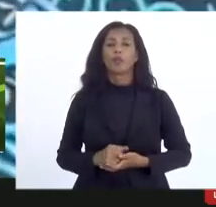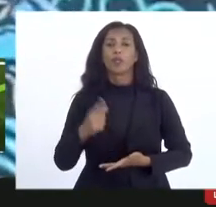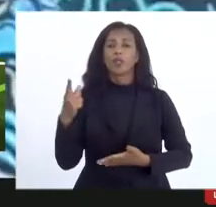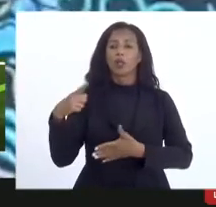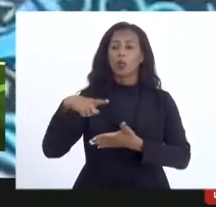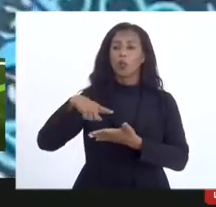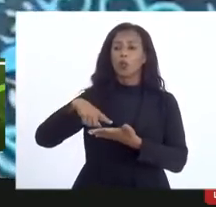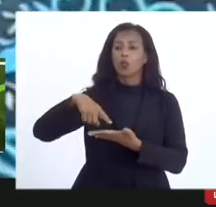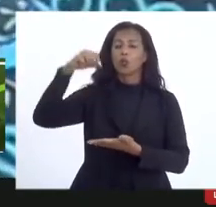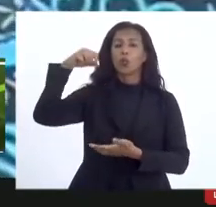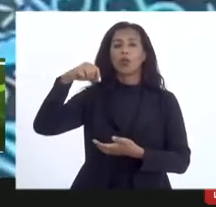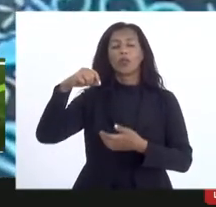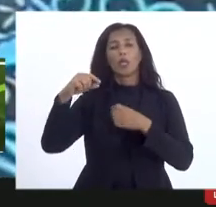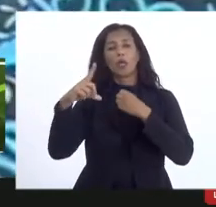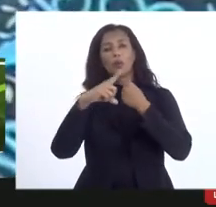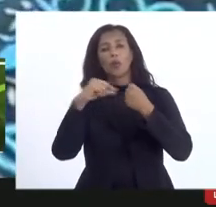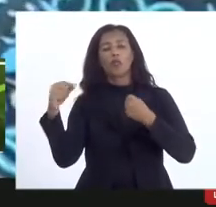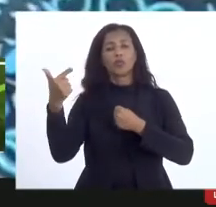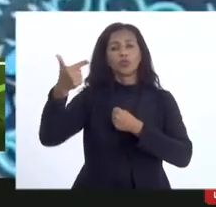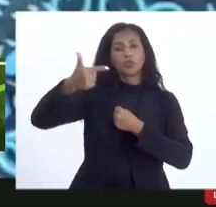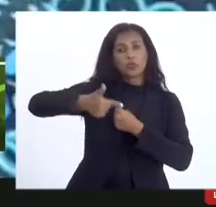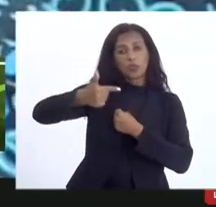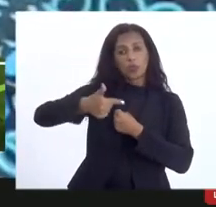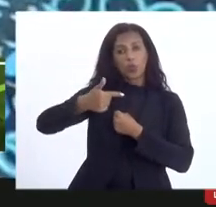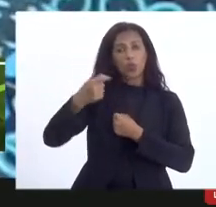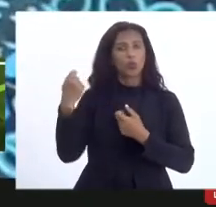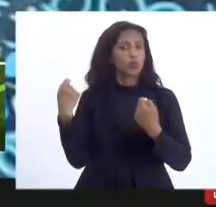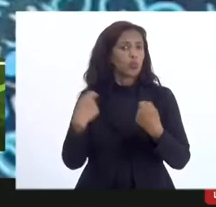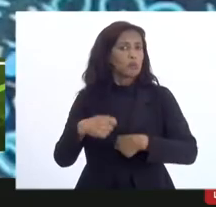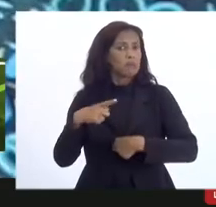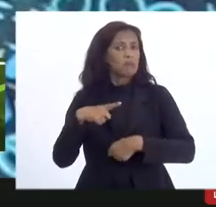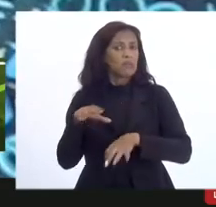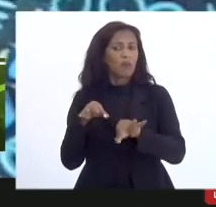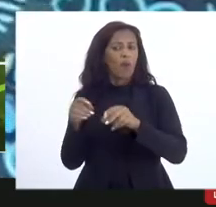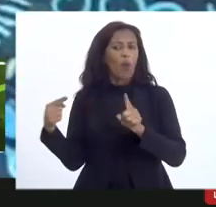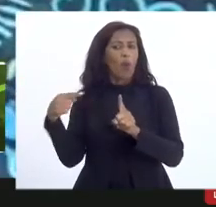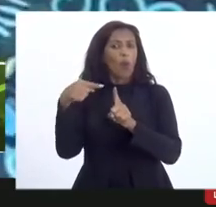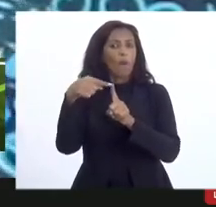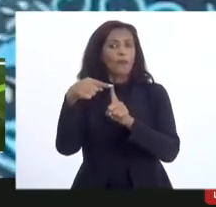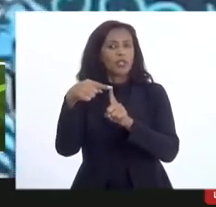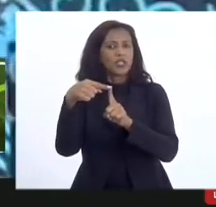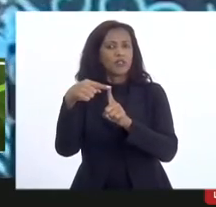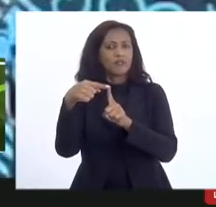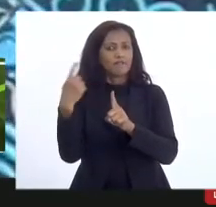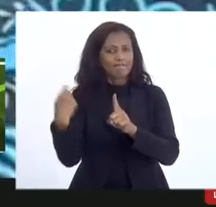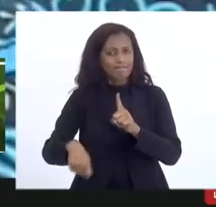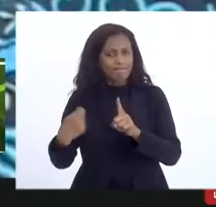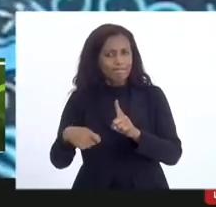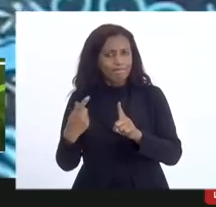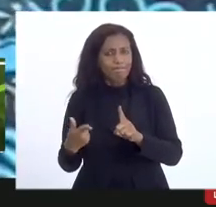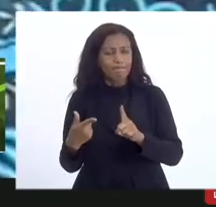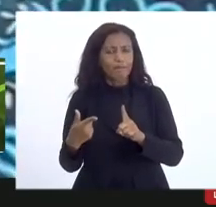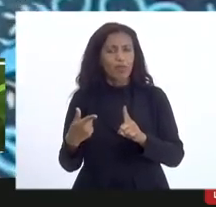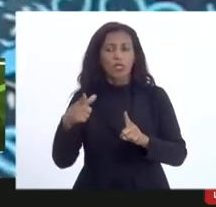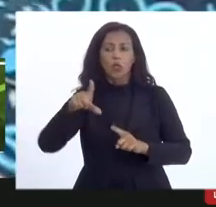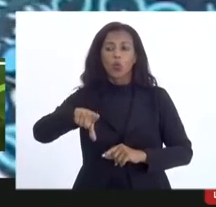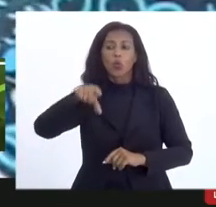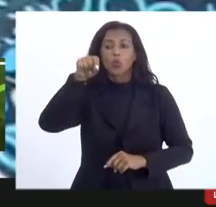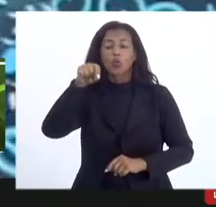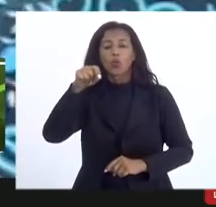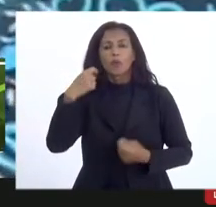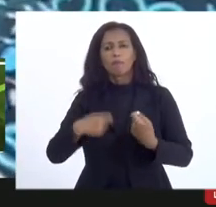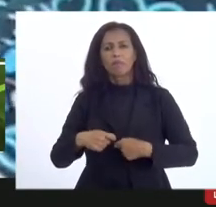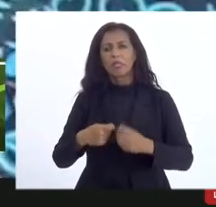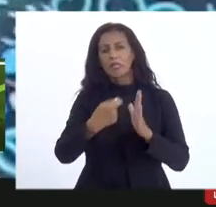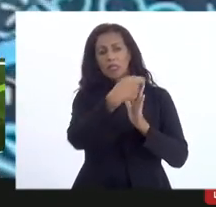sorteio previsto no artigo segundo ele tem que ter um descrito de forma objetiva e exaustiva o sorteio previsto ele tem que ser